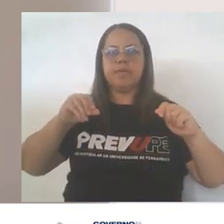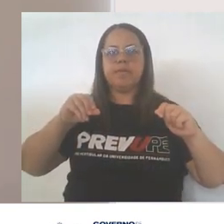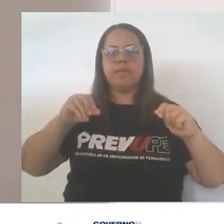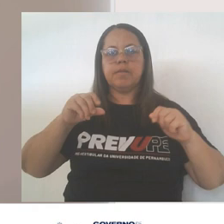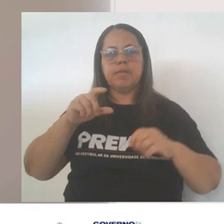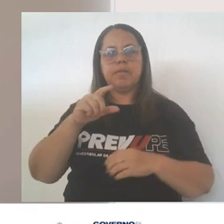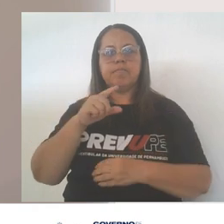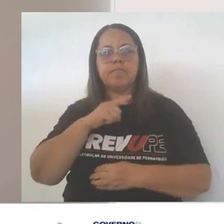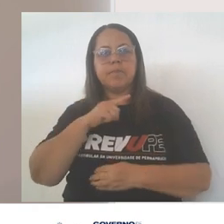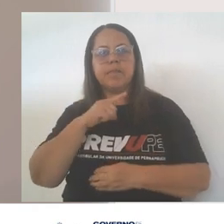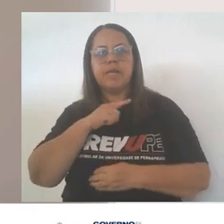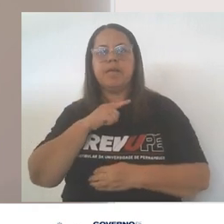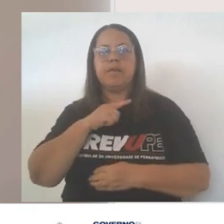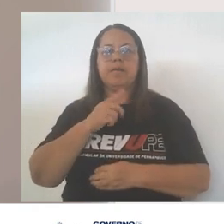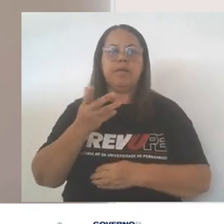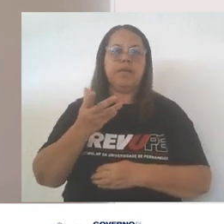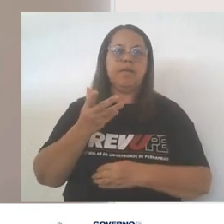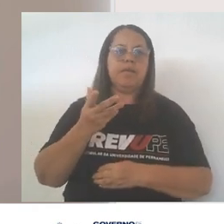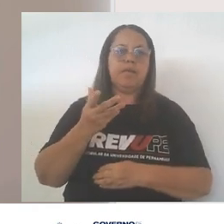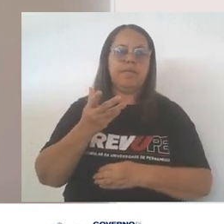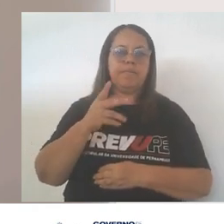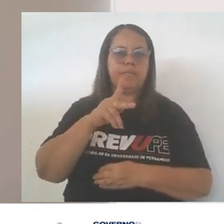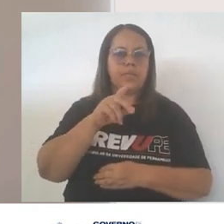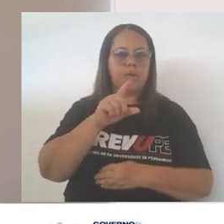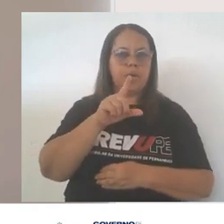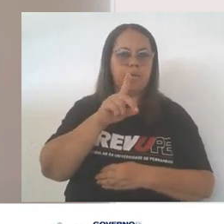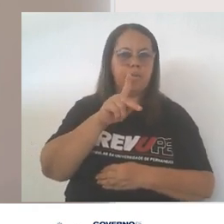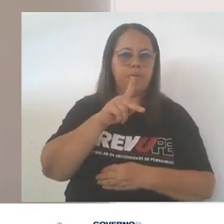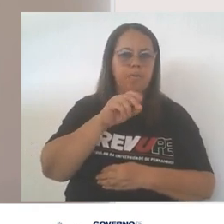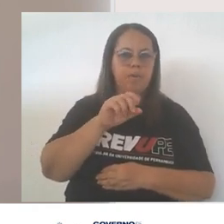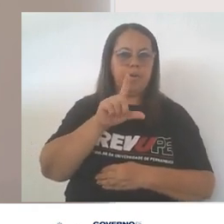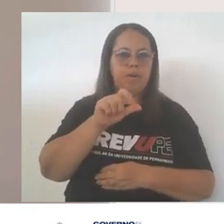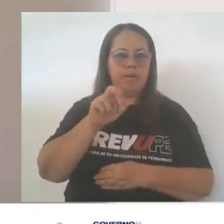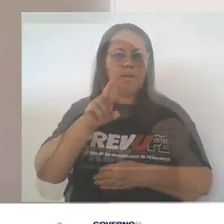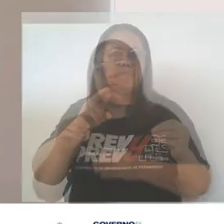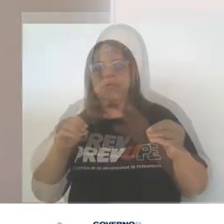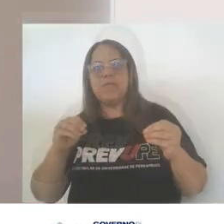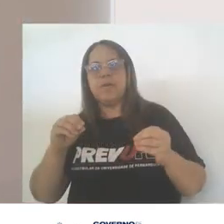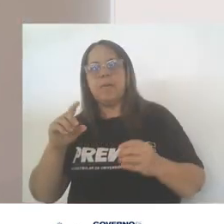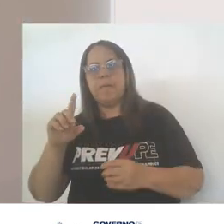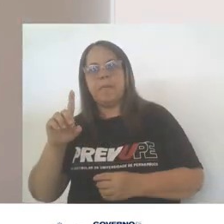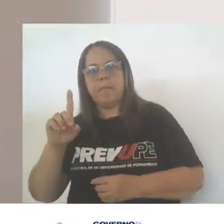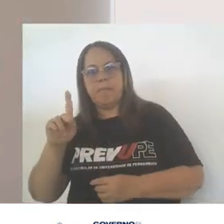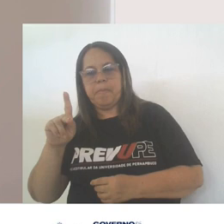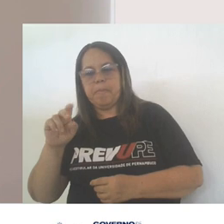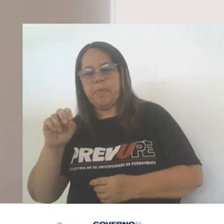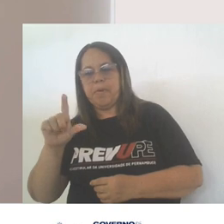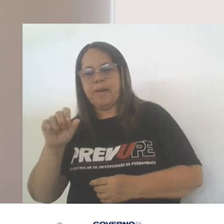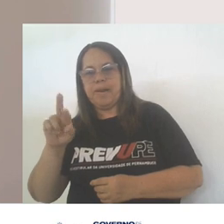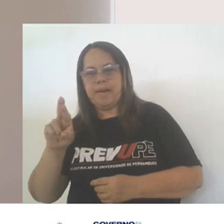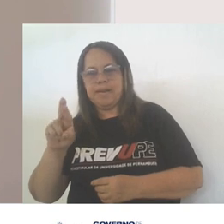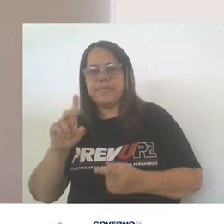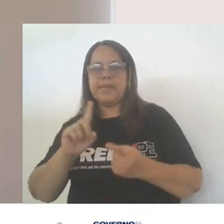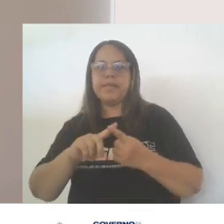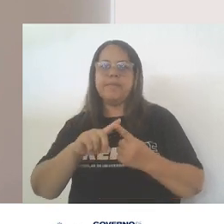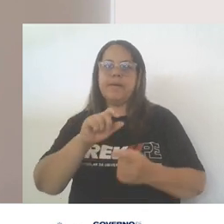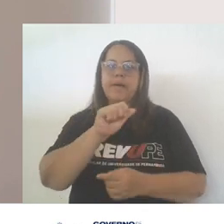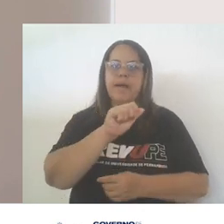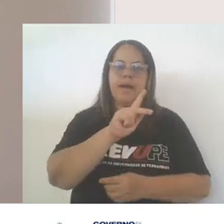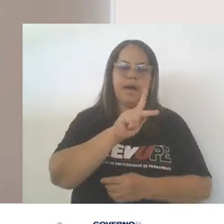estabelecido que polar dissolve polar e apolar dissolve apolar. O caso da tensão superficial,